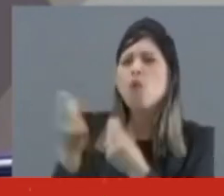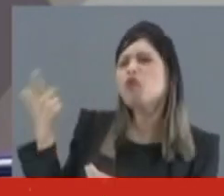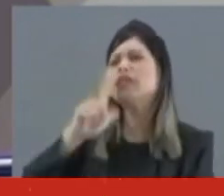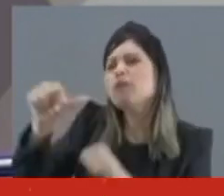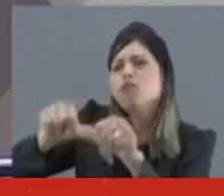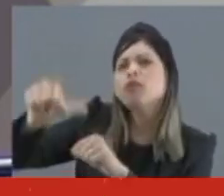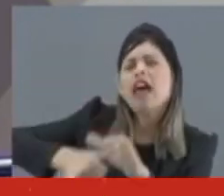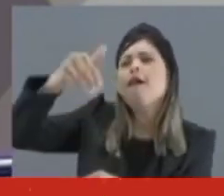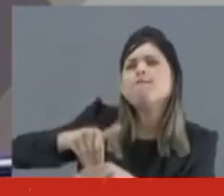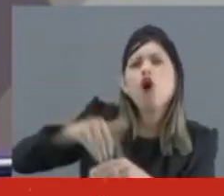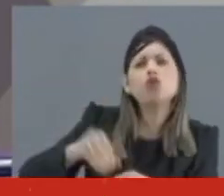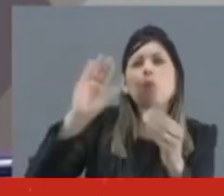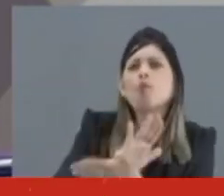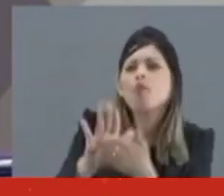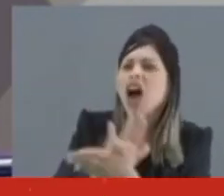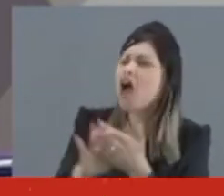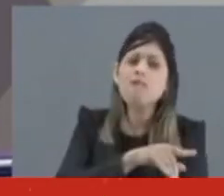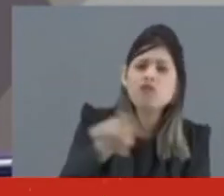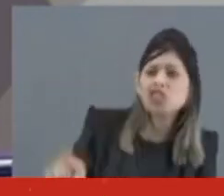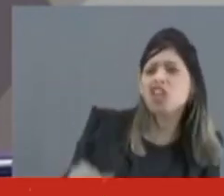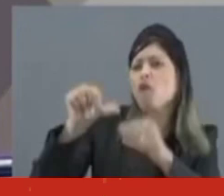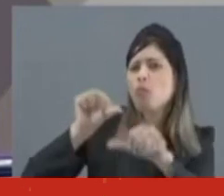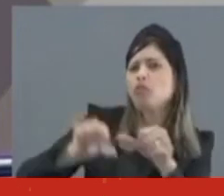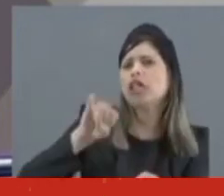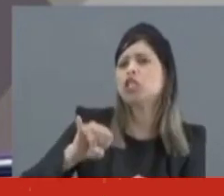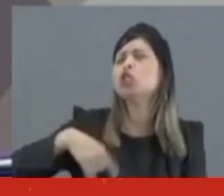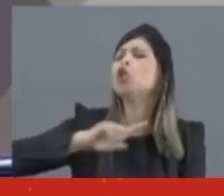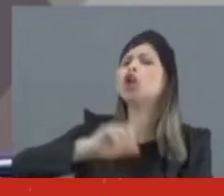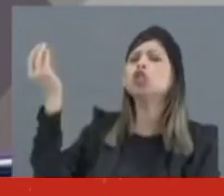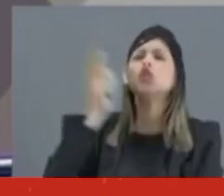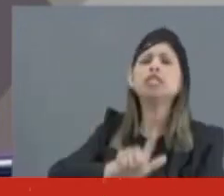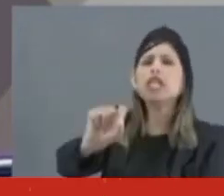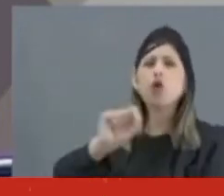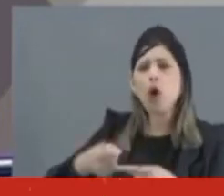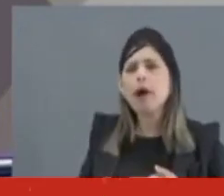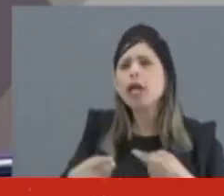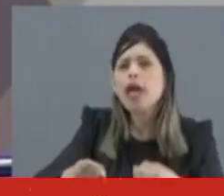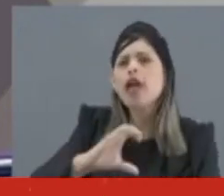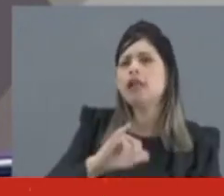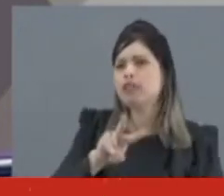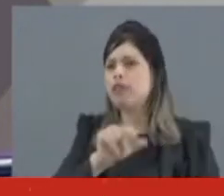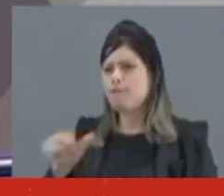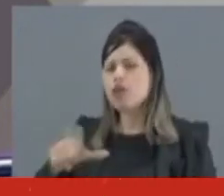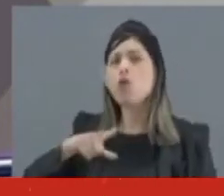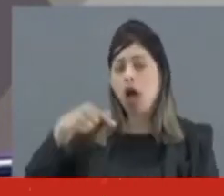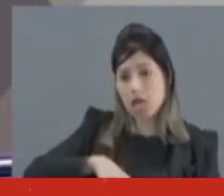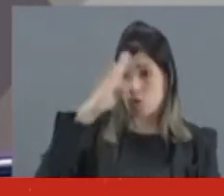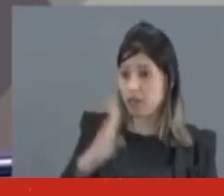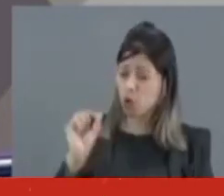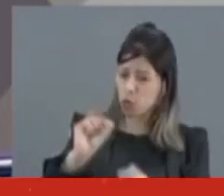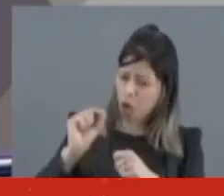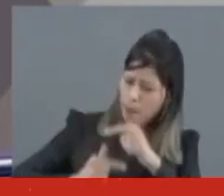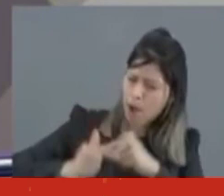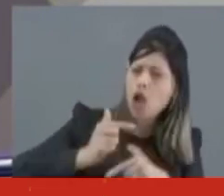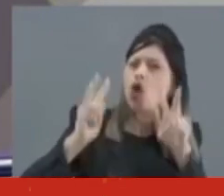nada, absolutamente nada. Você só vai mudar, infelizmente, quando nós partirmos para uma guerra civil aqui dentro, fazendo um trabalho que o regime militar não fez,